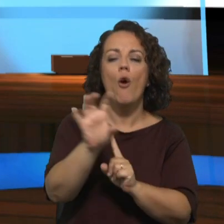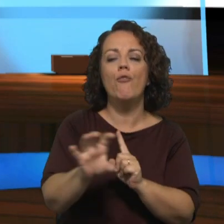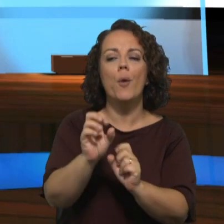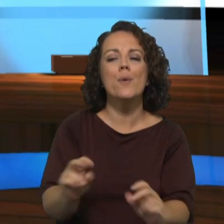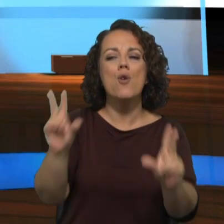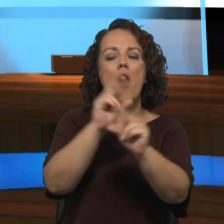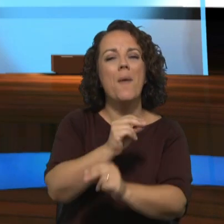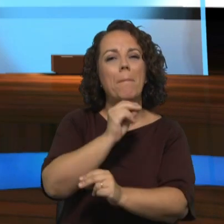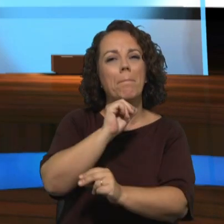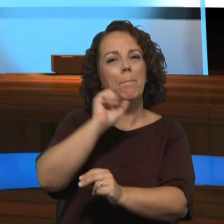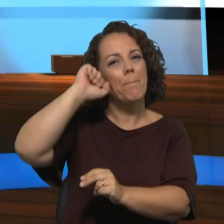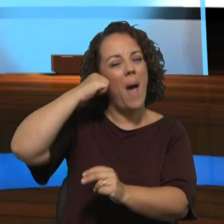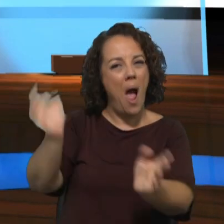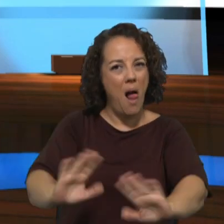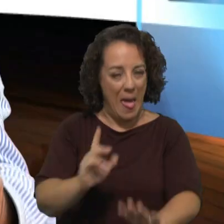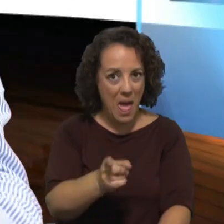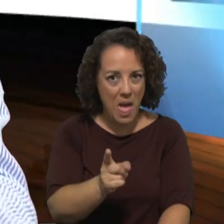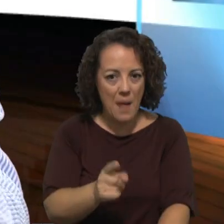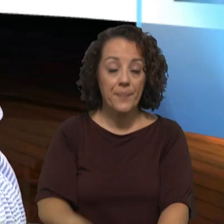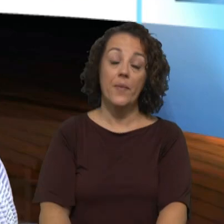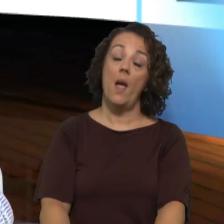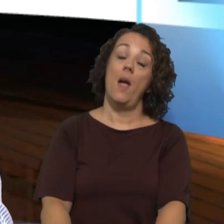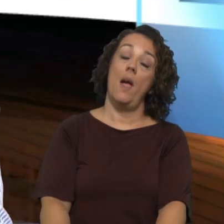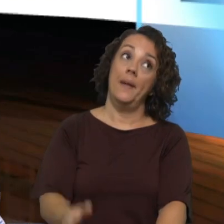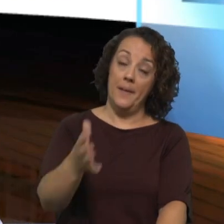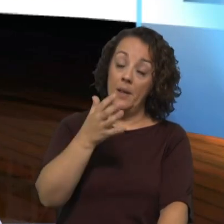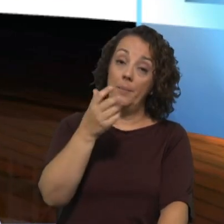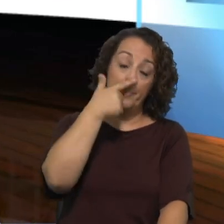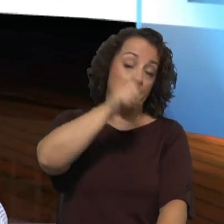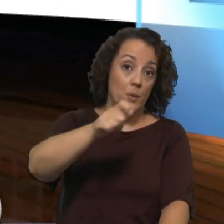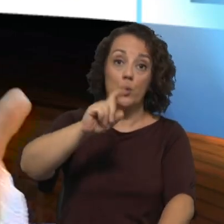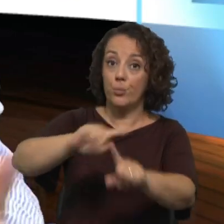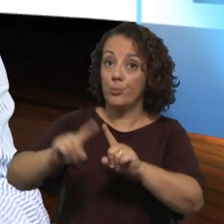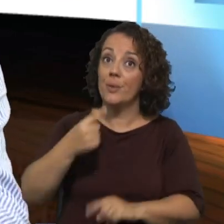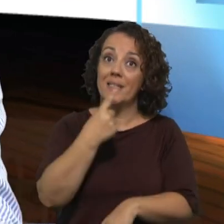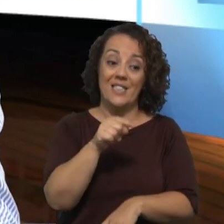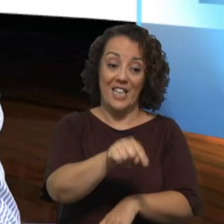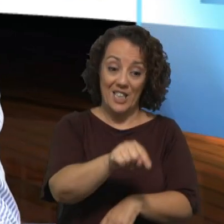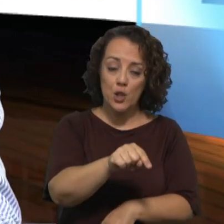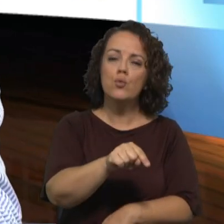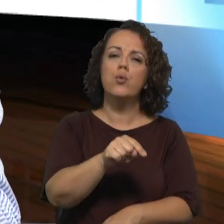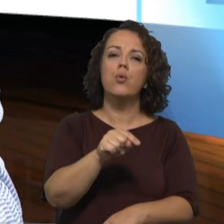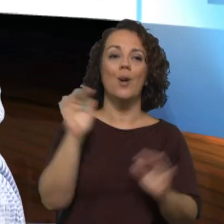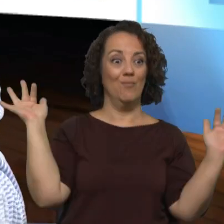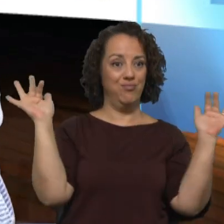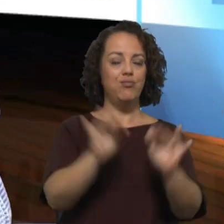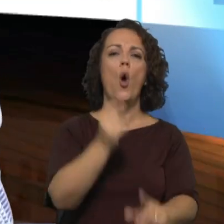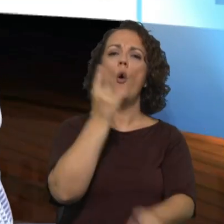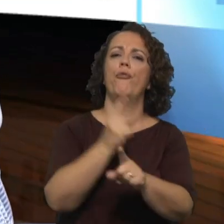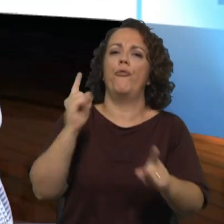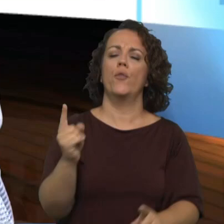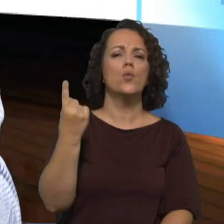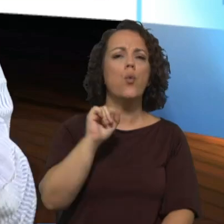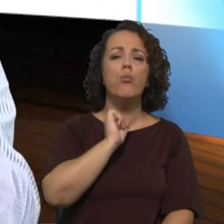que mais do que o sínodo já foi dito por várias pessoas que este sínodo não é um evento é um processo e esta caminhada